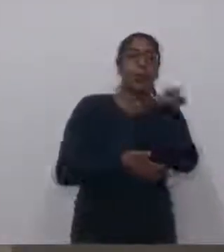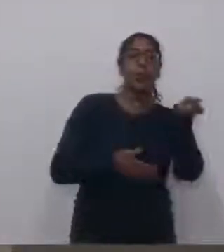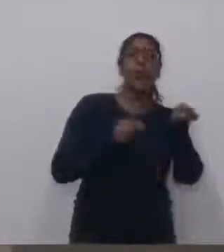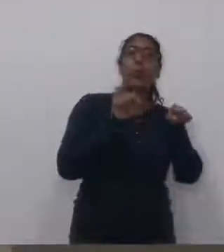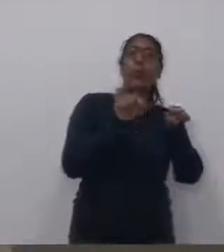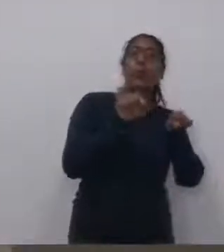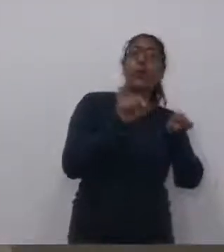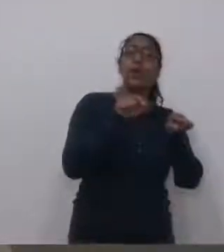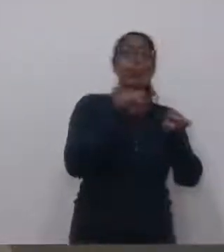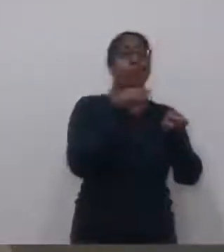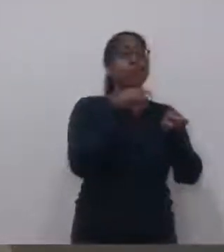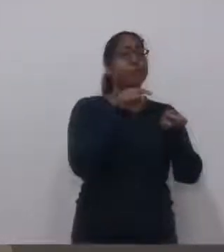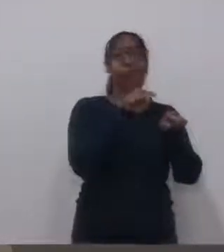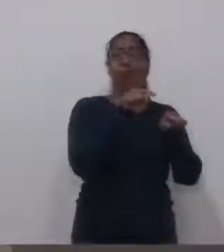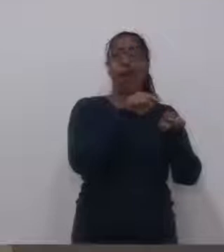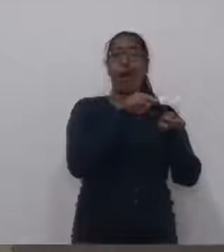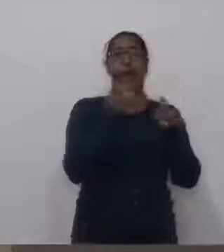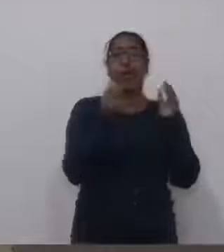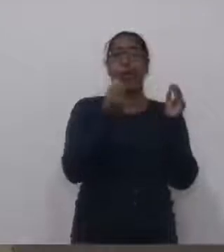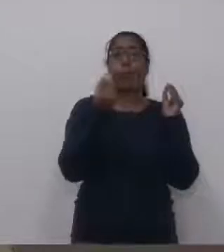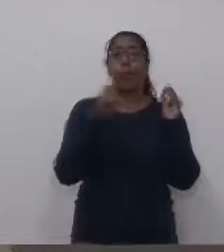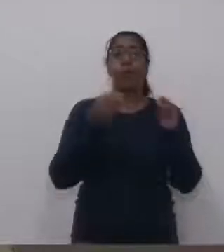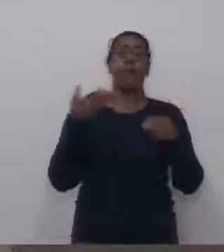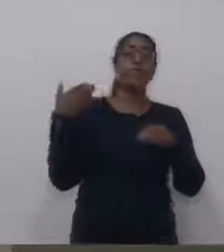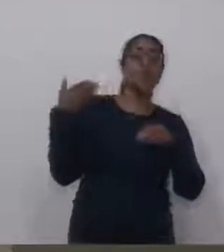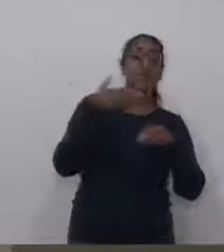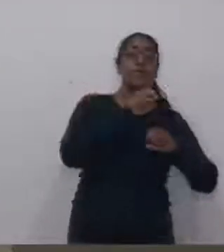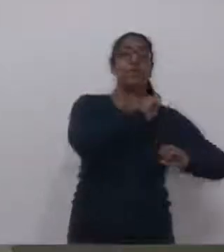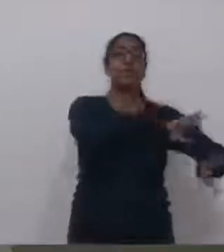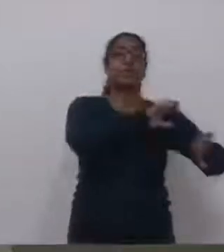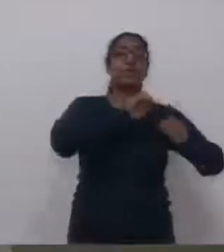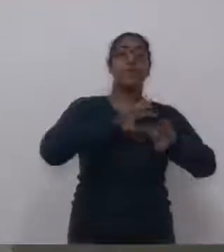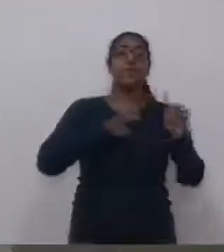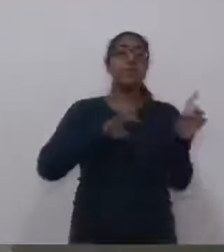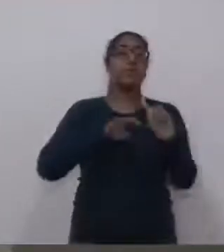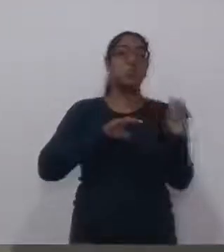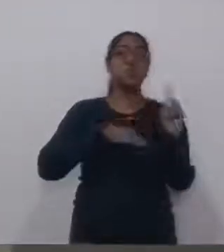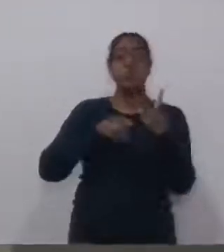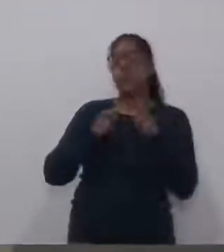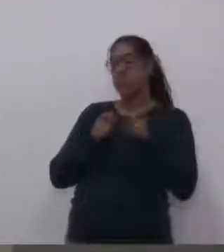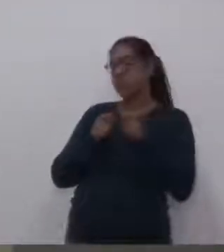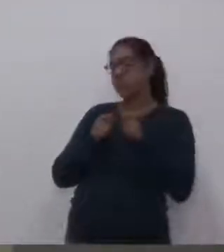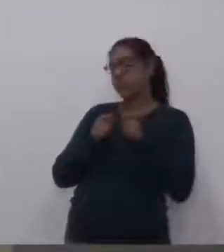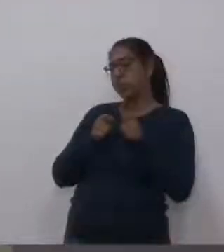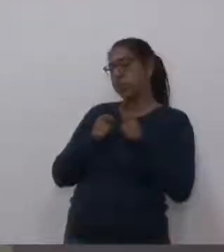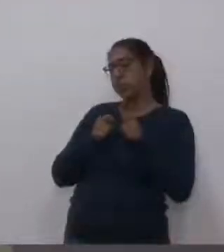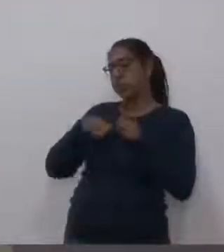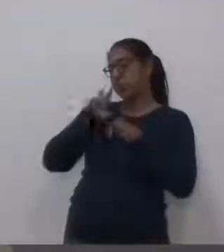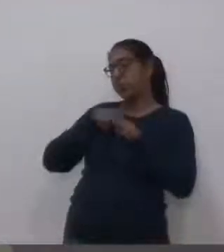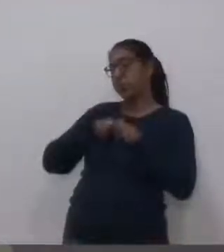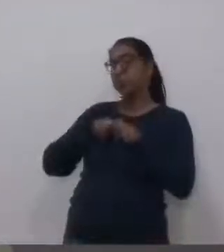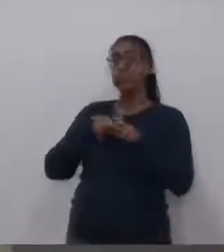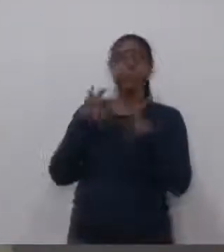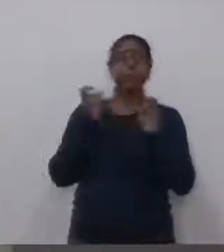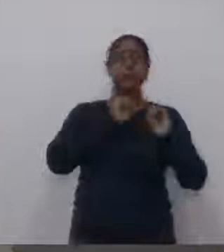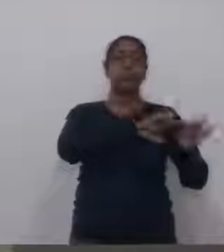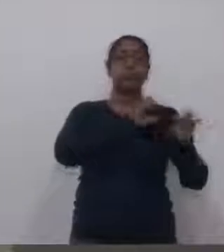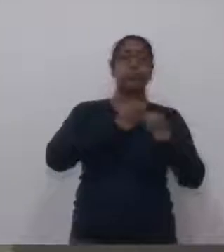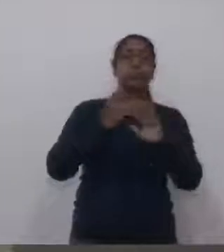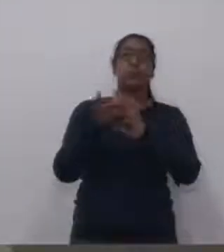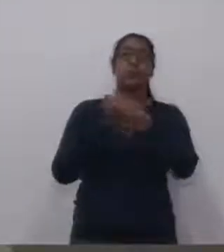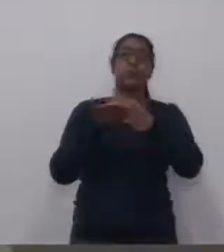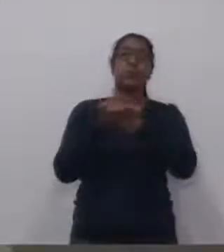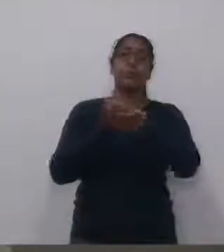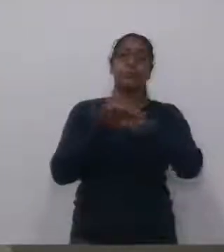que passam na aula mais tempo no celular do que ensinando, que, ao invés de estar ensinando, educando, vão fazer